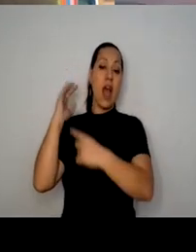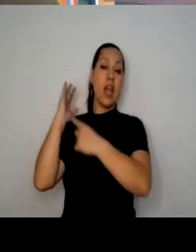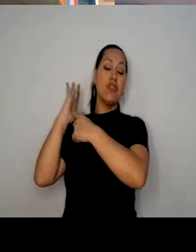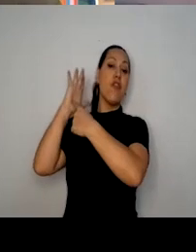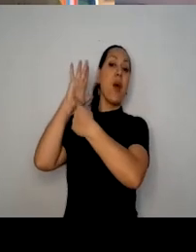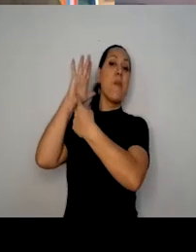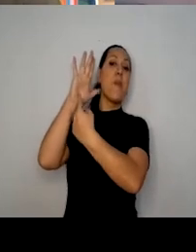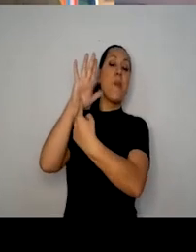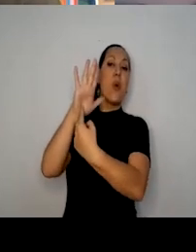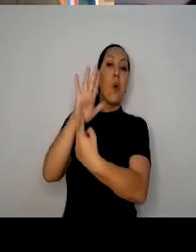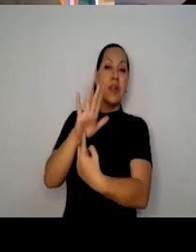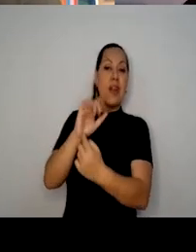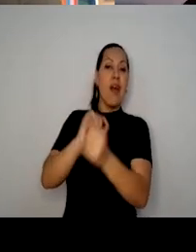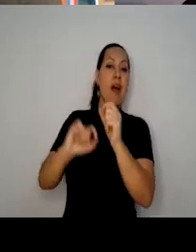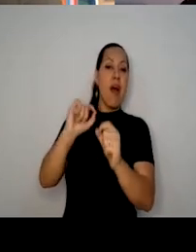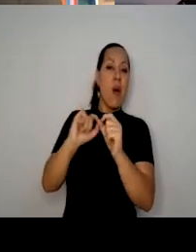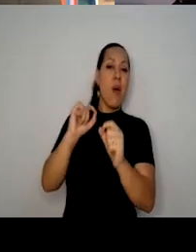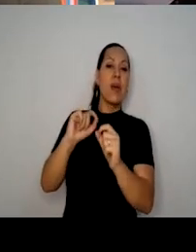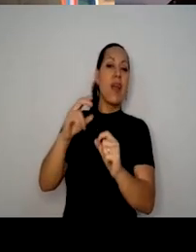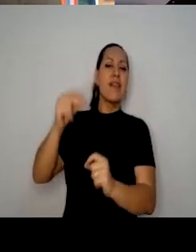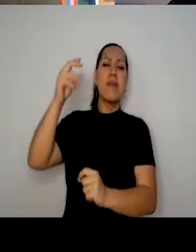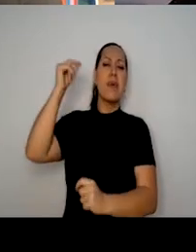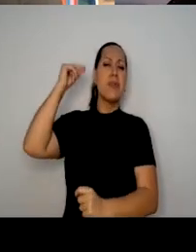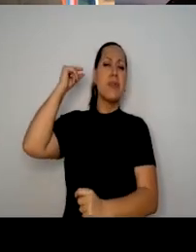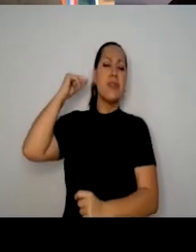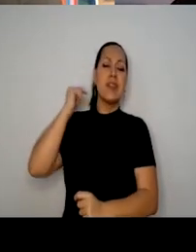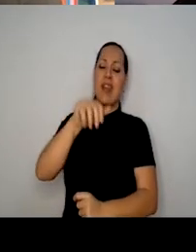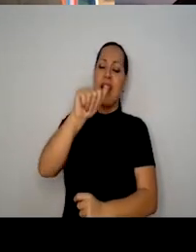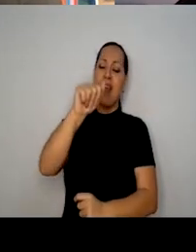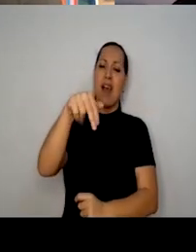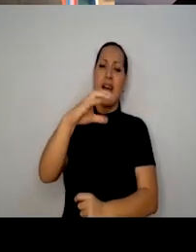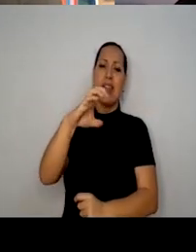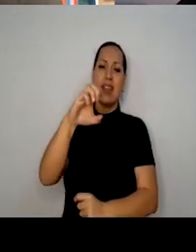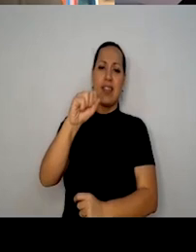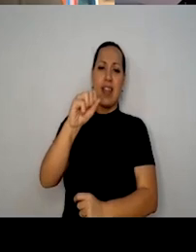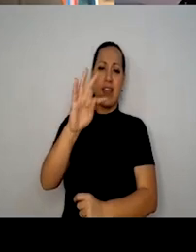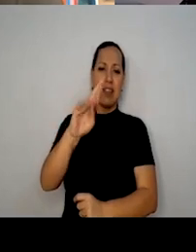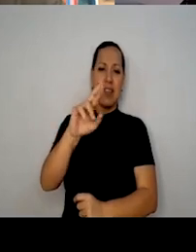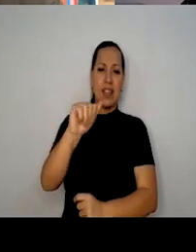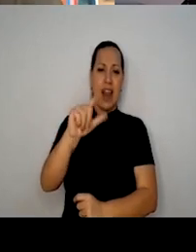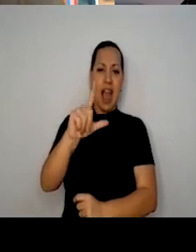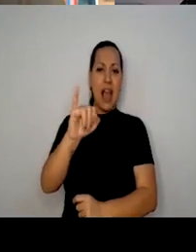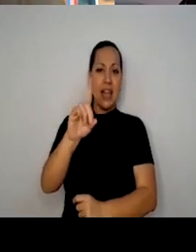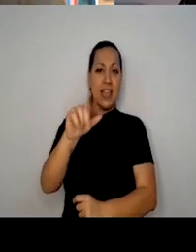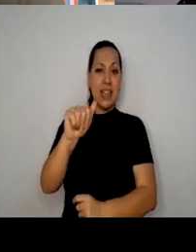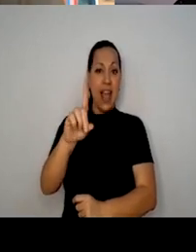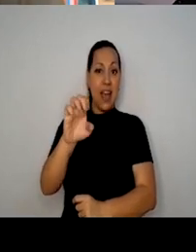um dos nossos ancestrais mais velhos, porque quando a vai falar da ancestralidade, a gente está falando também dos nossos